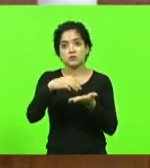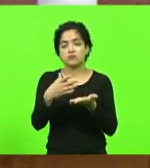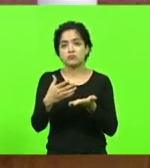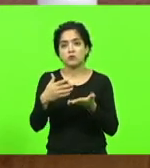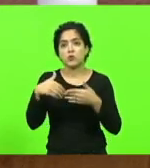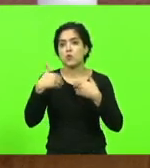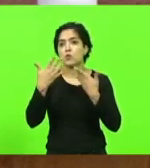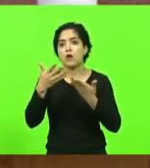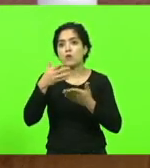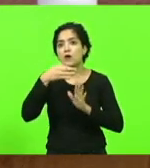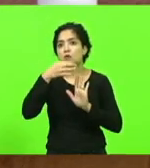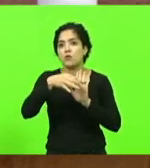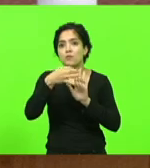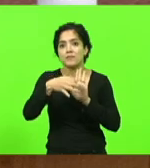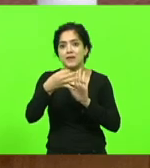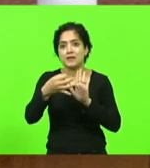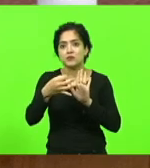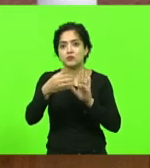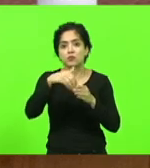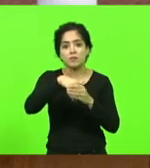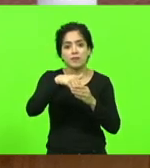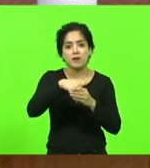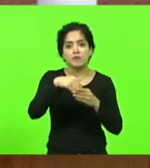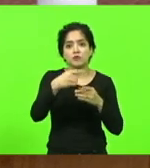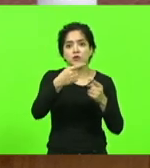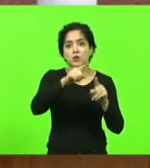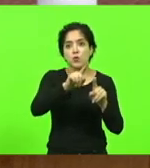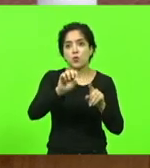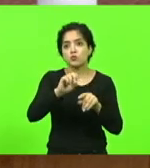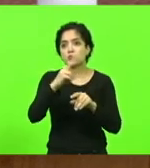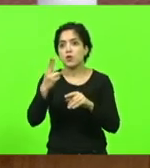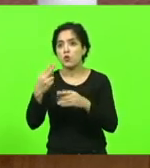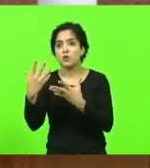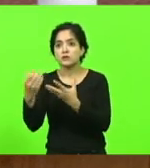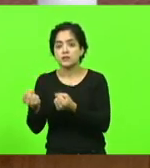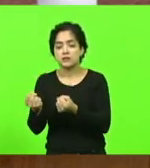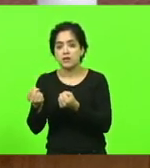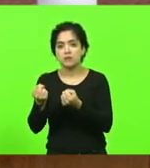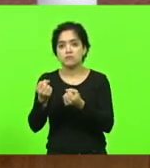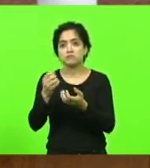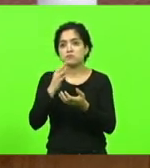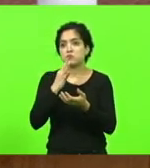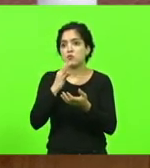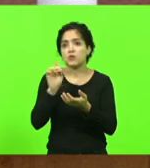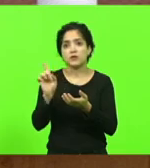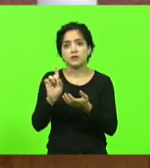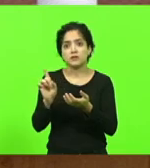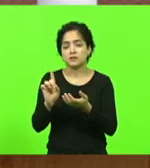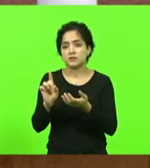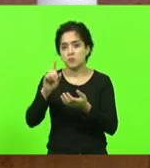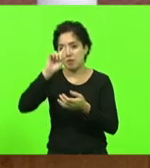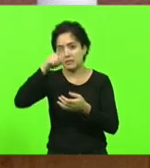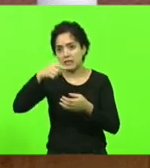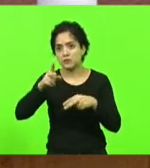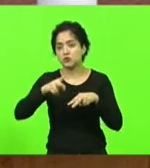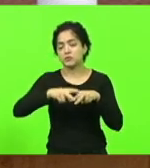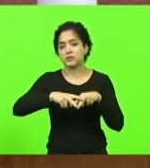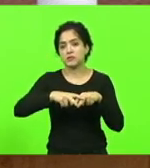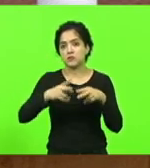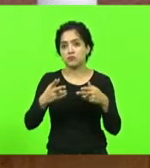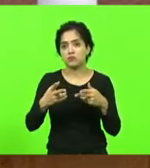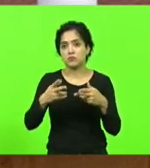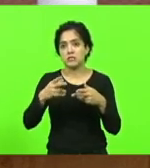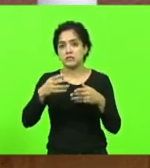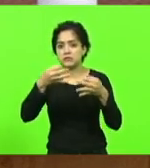argumento que eu tenho para votar contra e a favor? Eu não tenho, porque eu não conheço o mandado de prisão. Se ele é